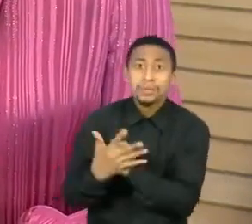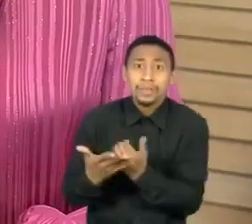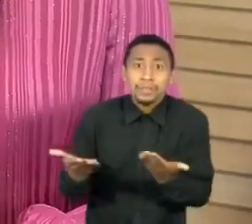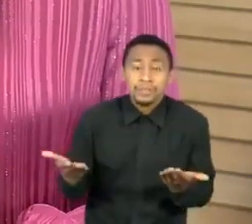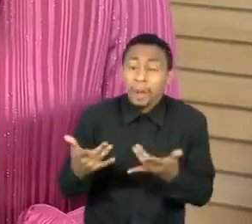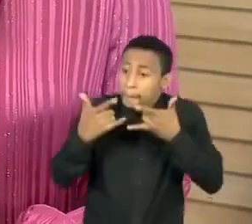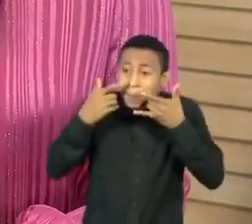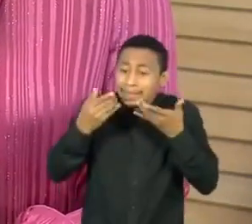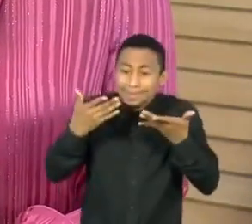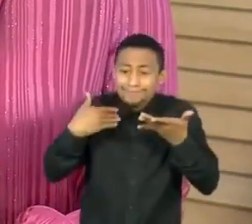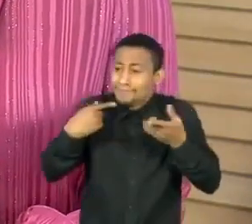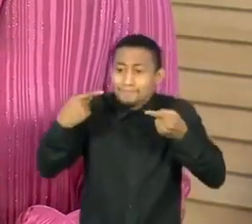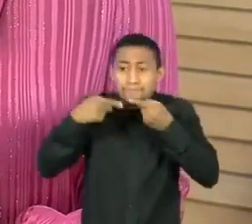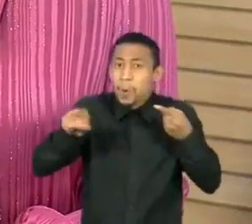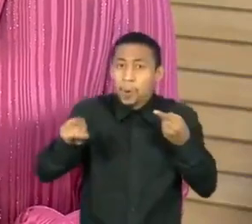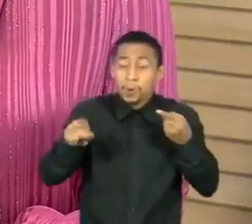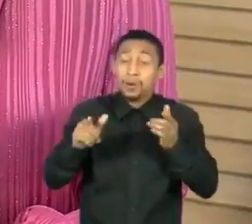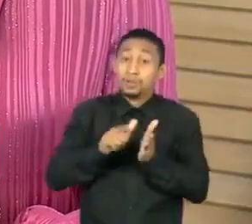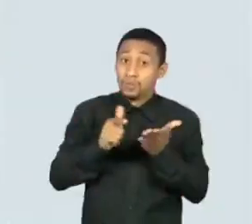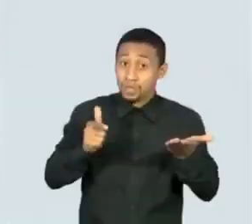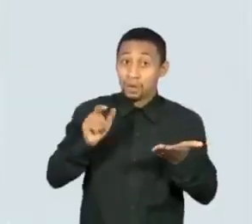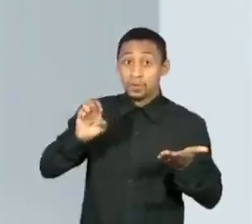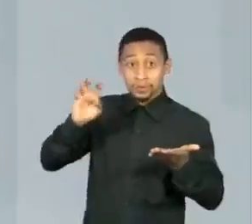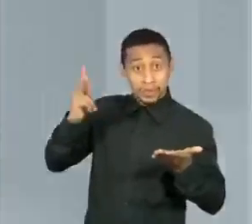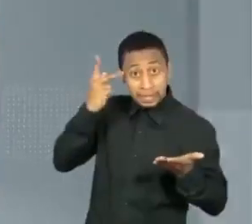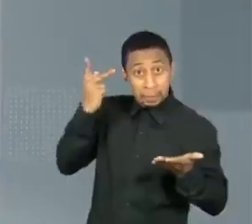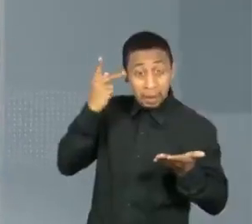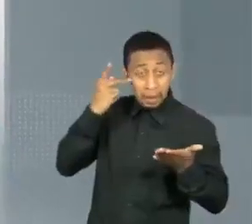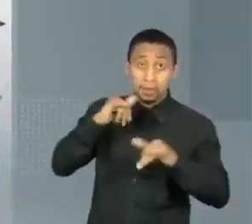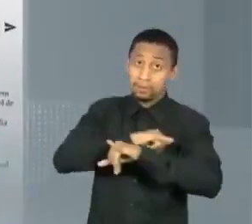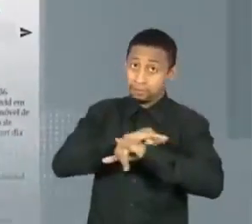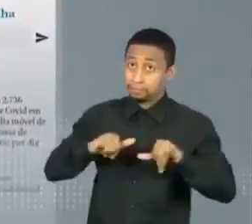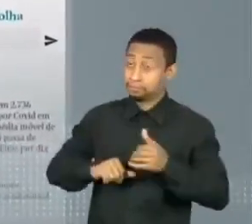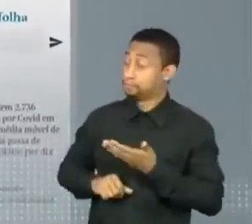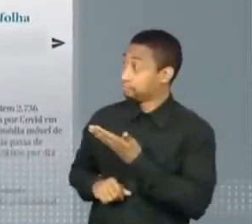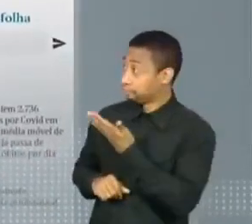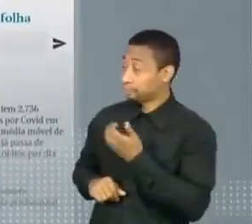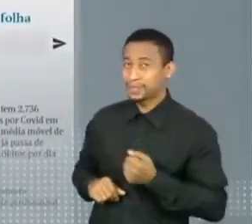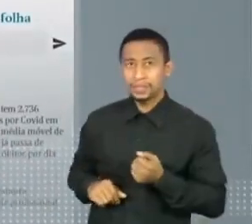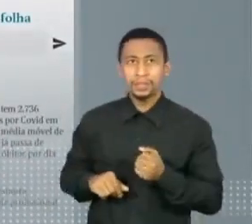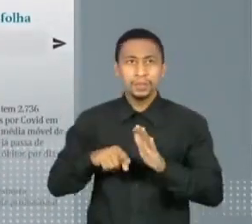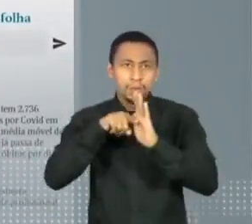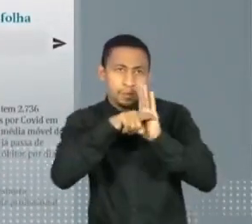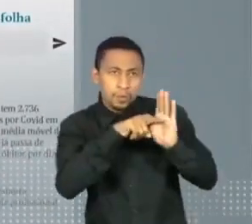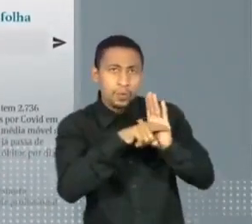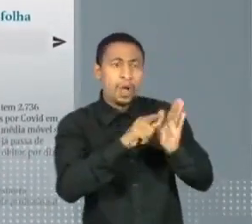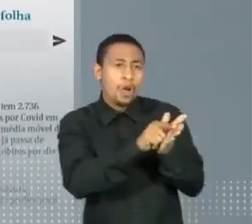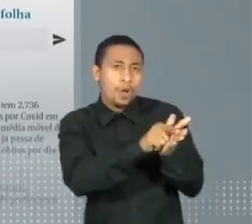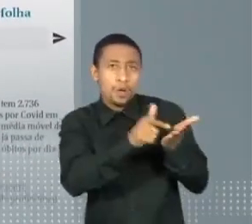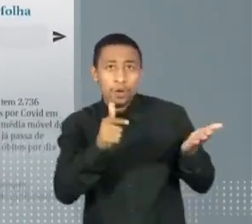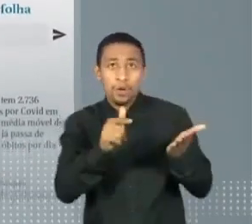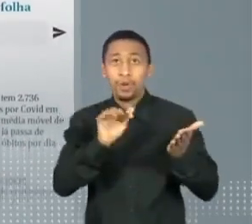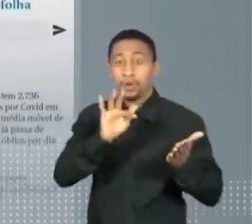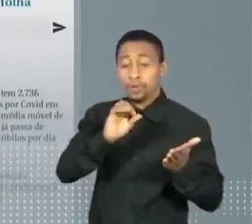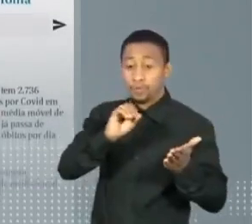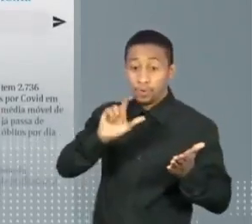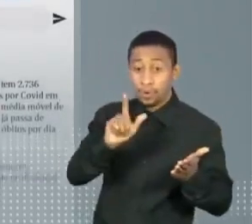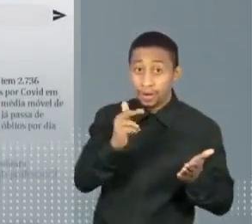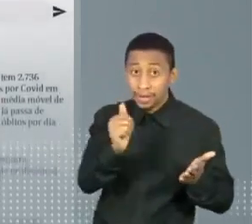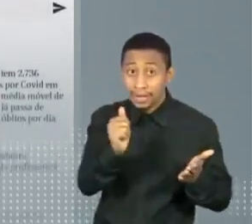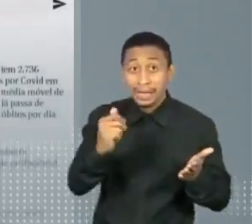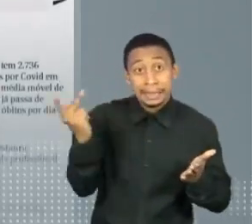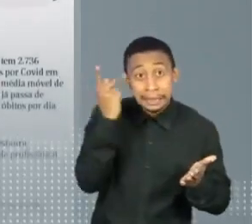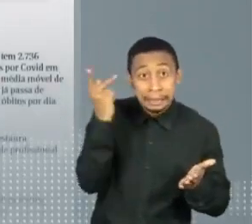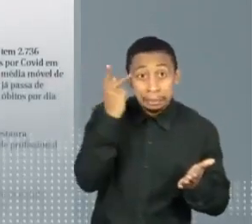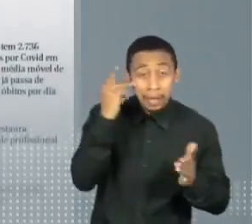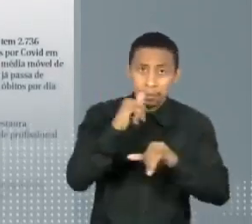É o que mostra uma reportagem do jornal Folha de São Paulo. Segundo a reportagem publicada na Folha, um documento do gabinete da presidência